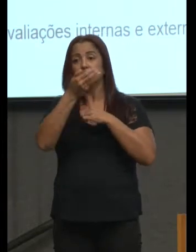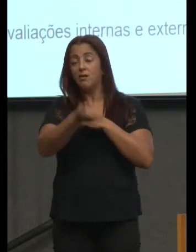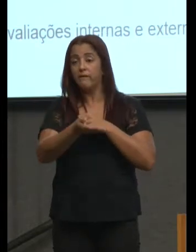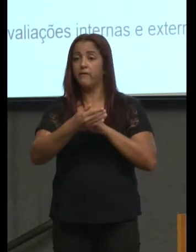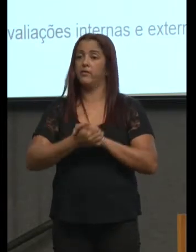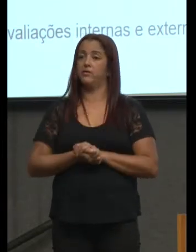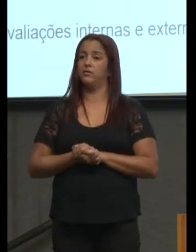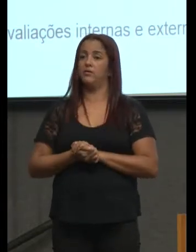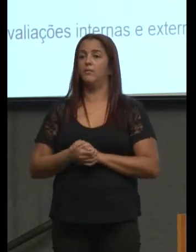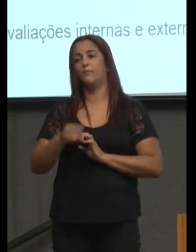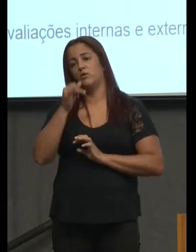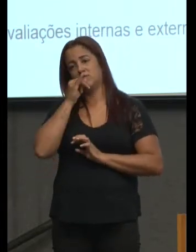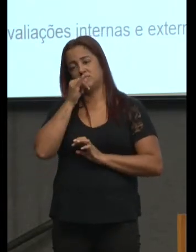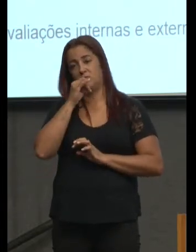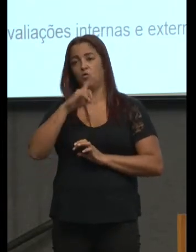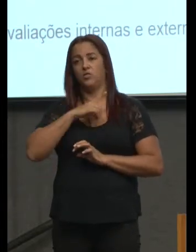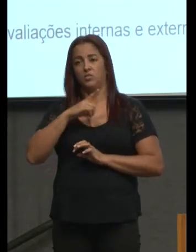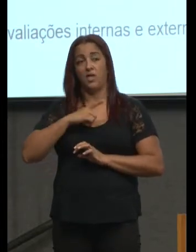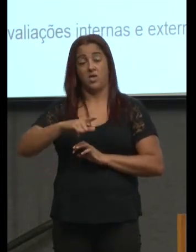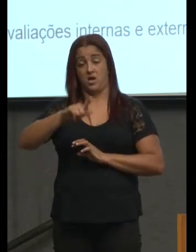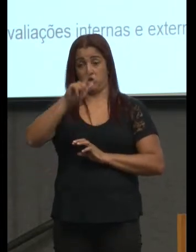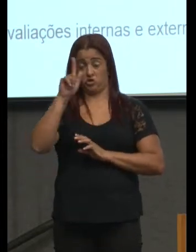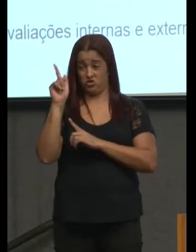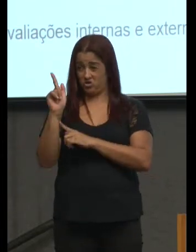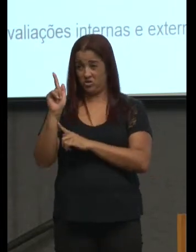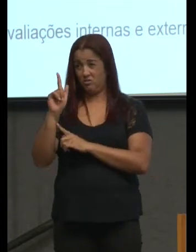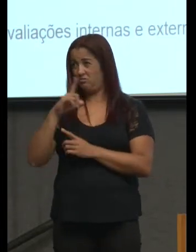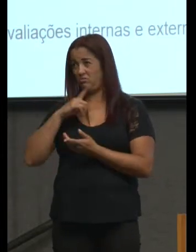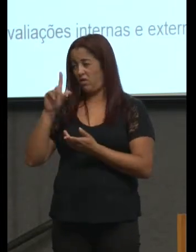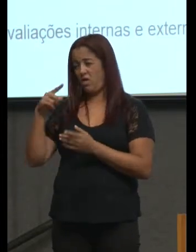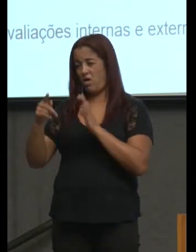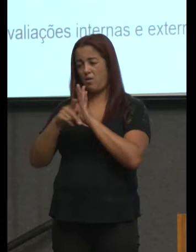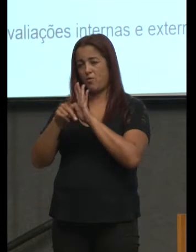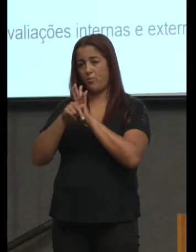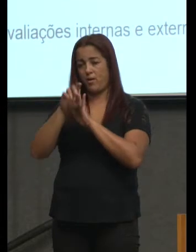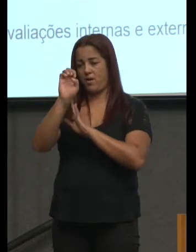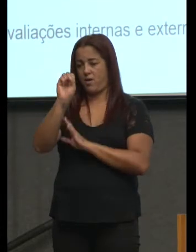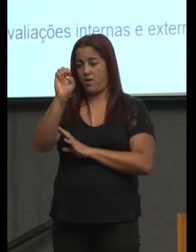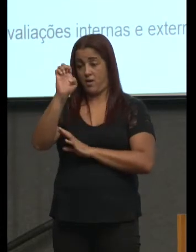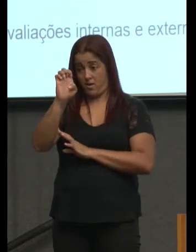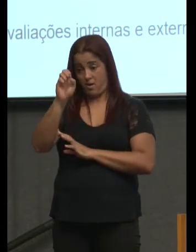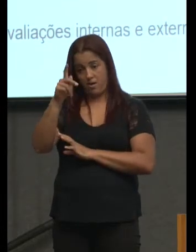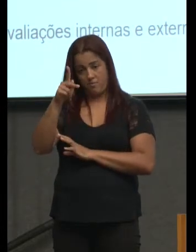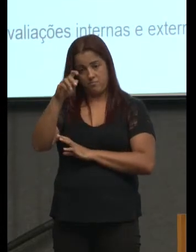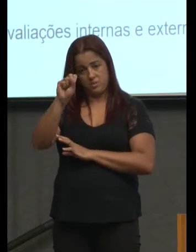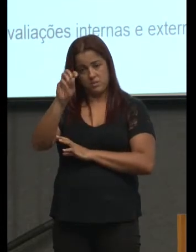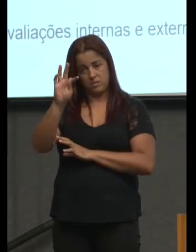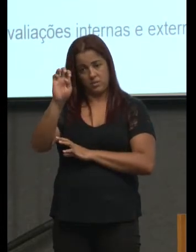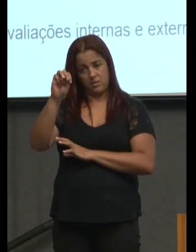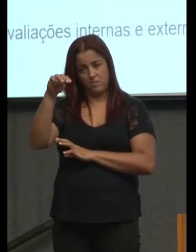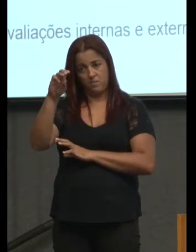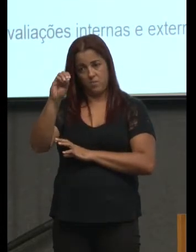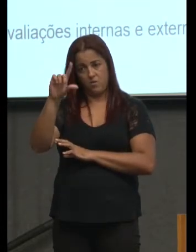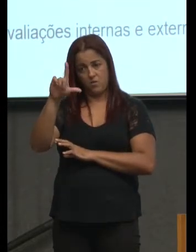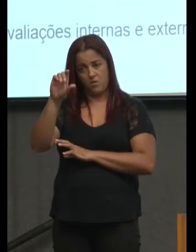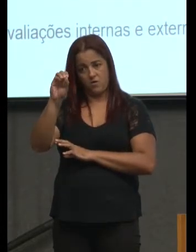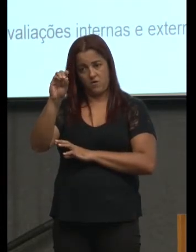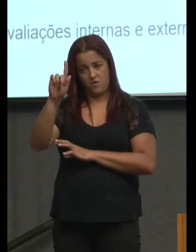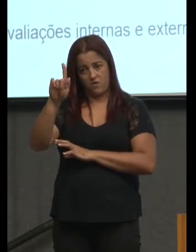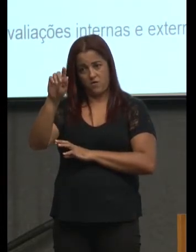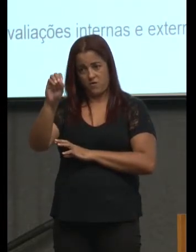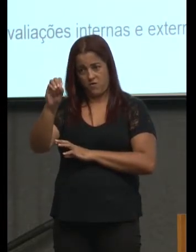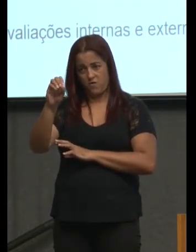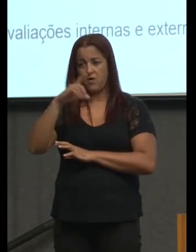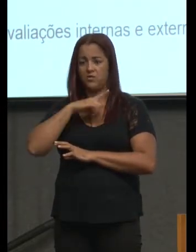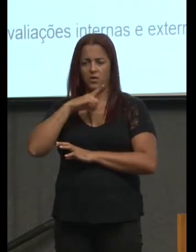Piaget que era um epistemólogo ele avaliava processos de desenvolvimento ele